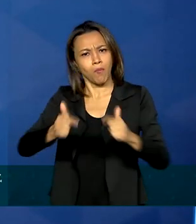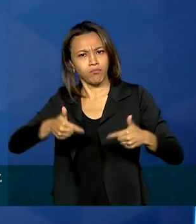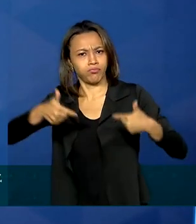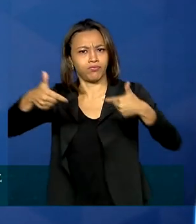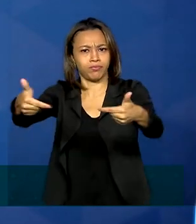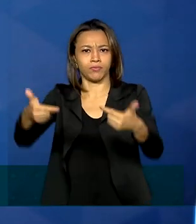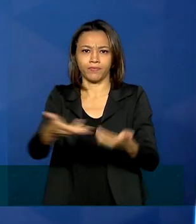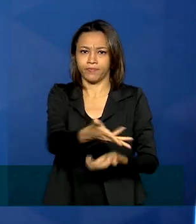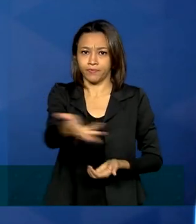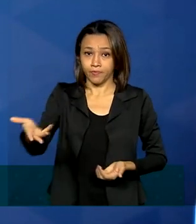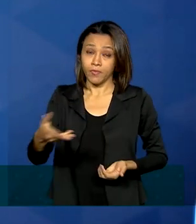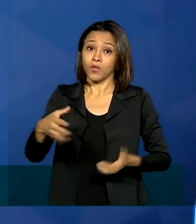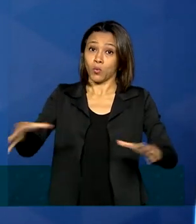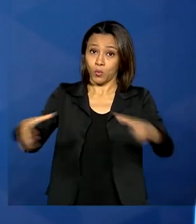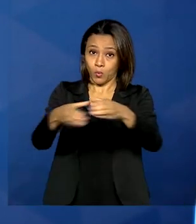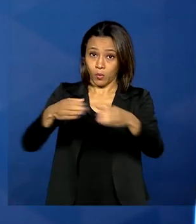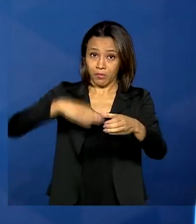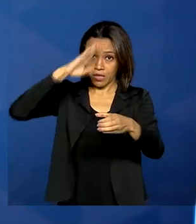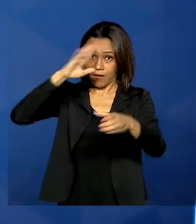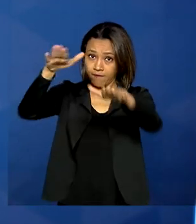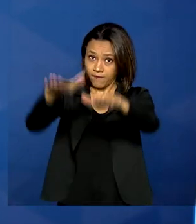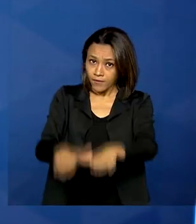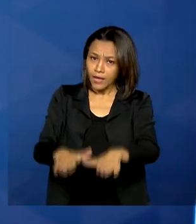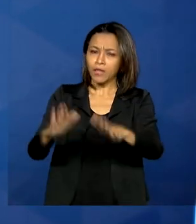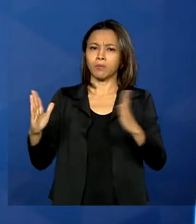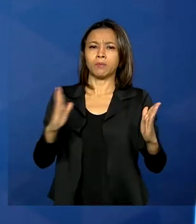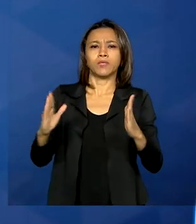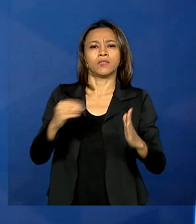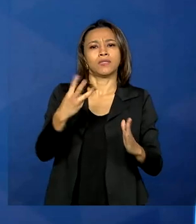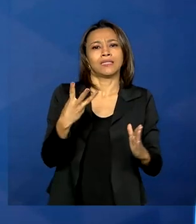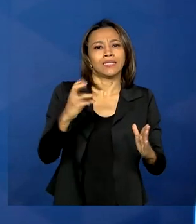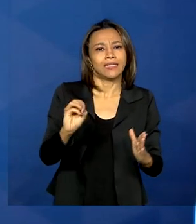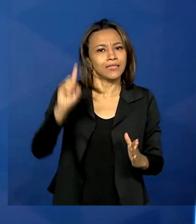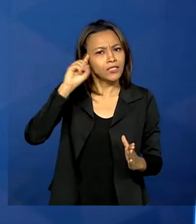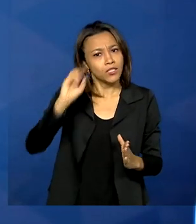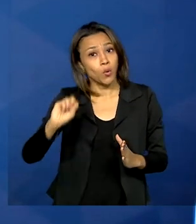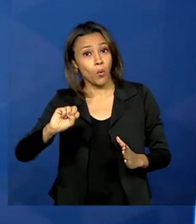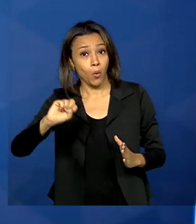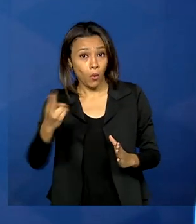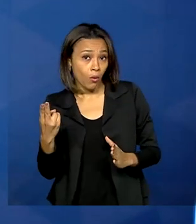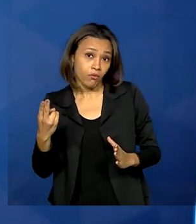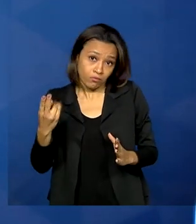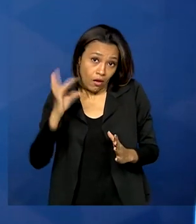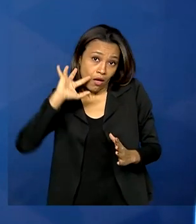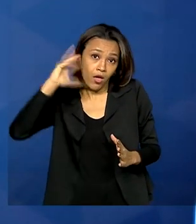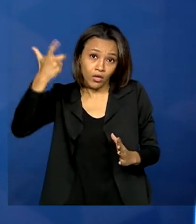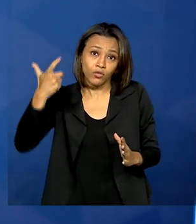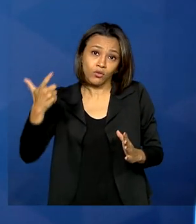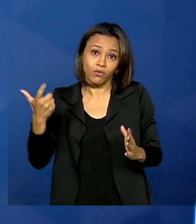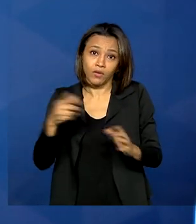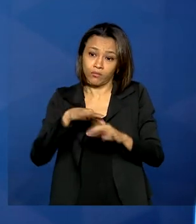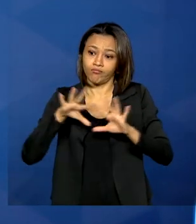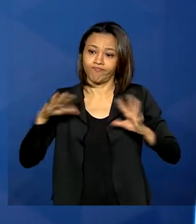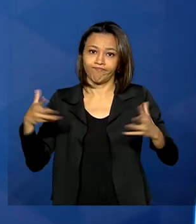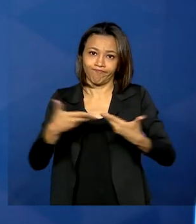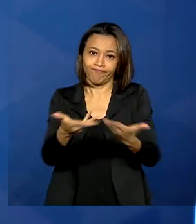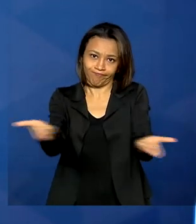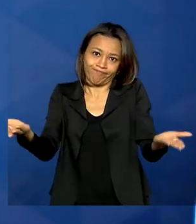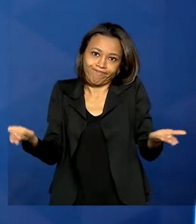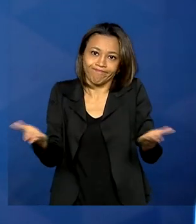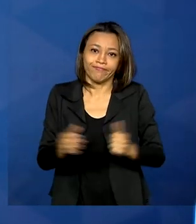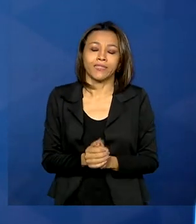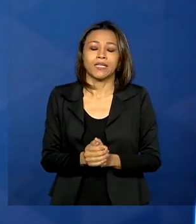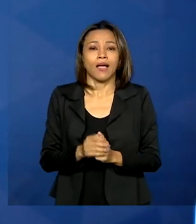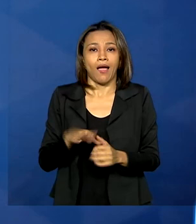militares devem permanecer por lá por pelo menos 30 dias ou até que a situação seja completamente resolvida. Enquanto